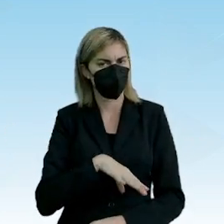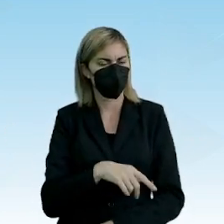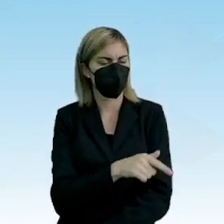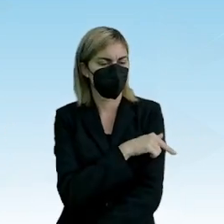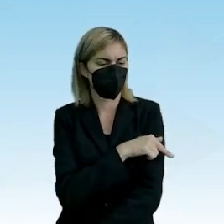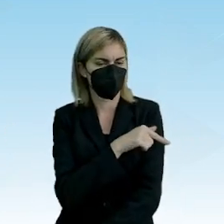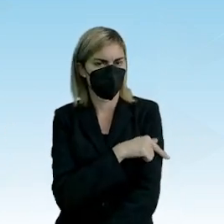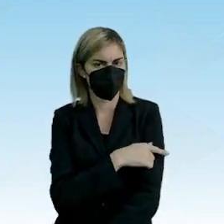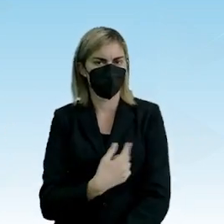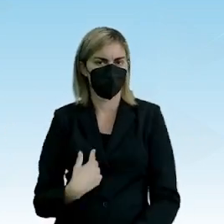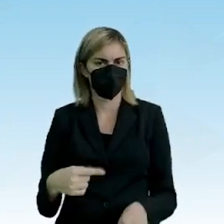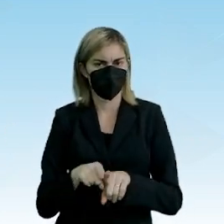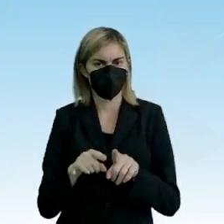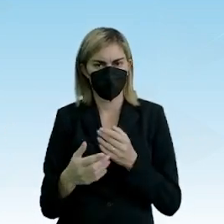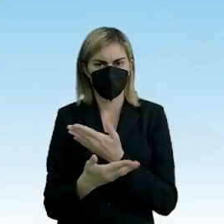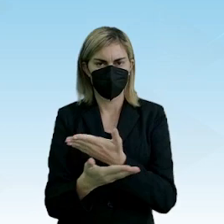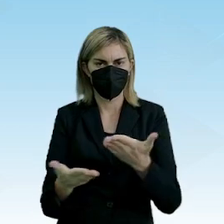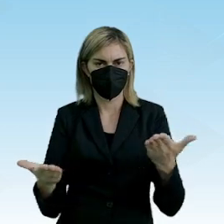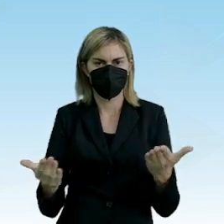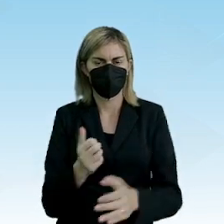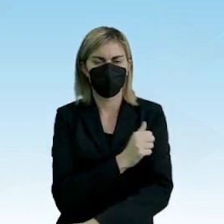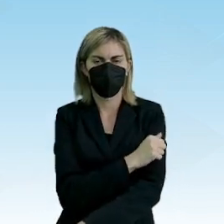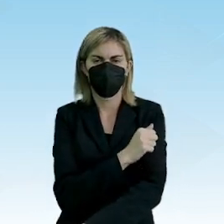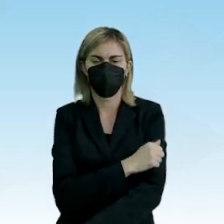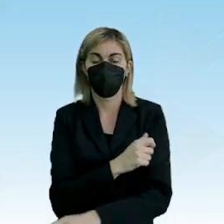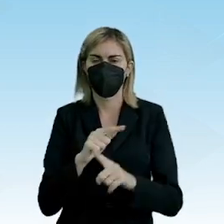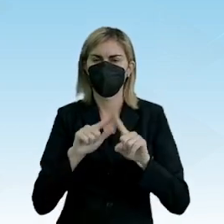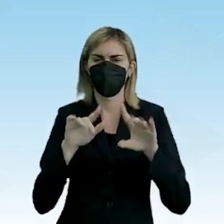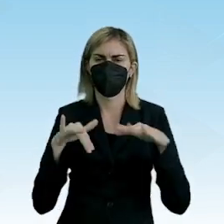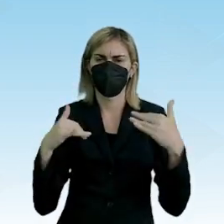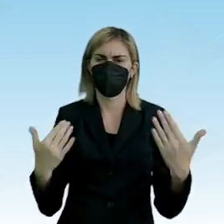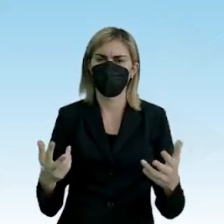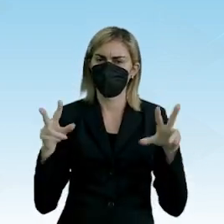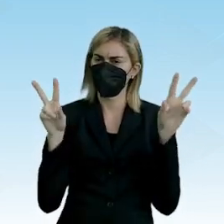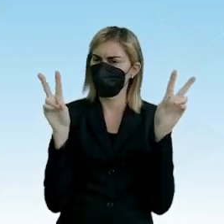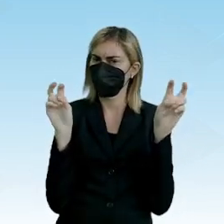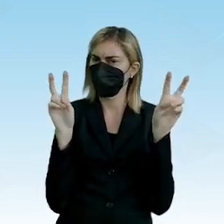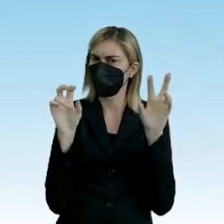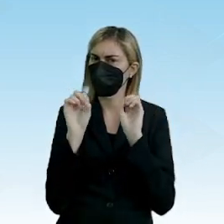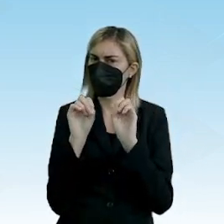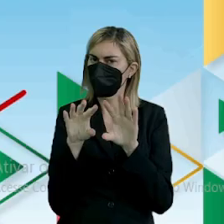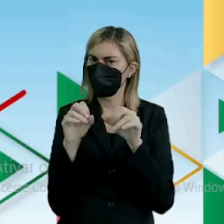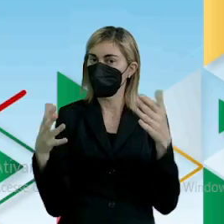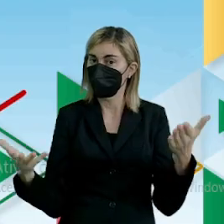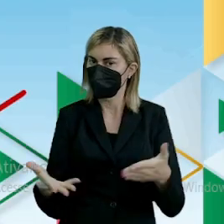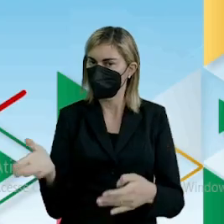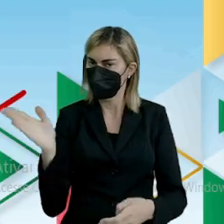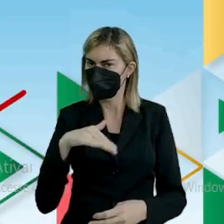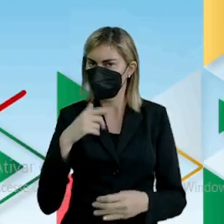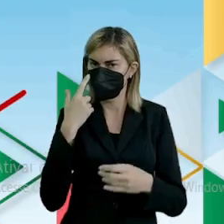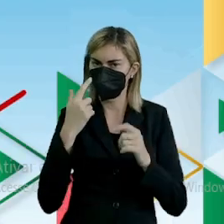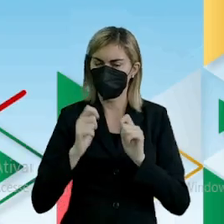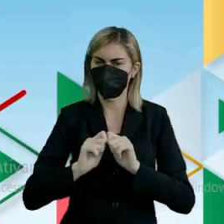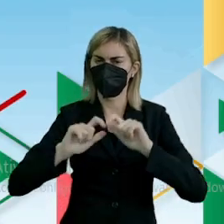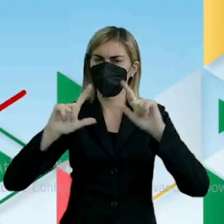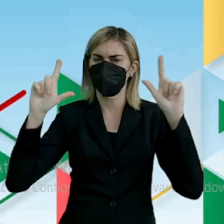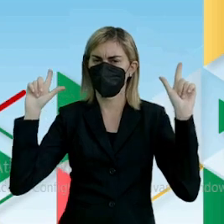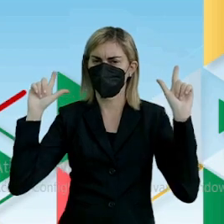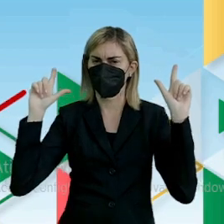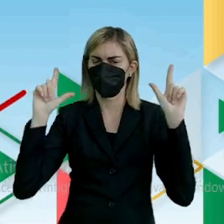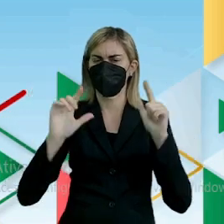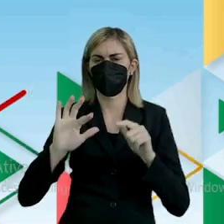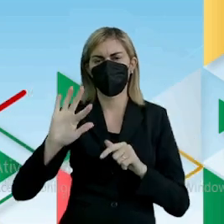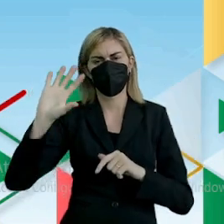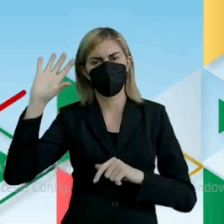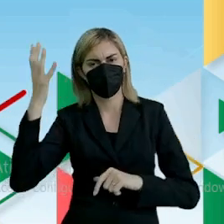sétimo ano e também a vocês, estudantes. Mas qual será o tema da aula de hoje? Como há na tela, distinção entre